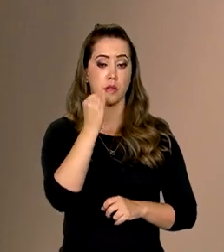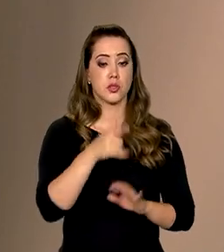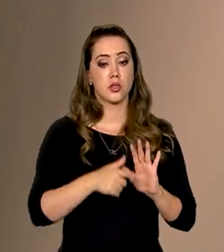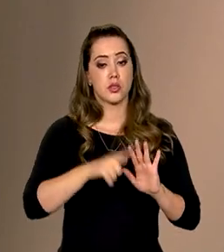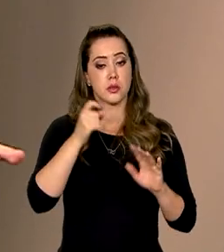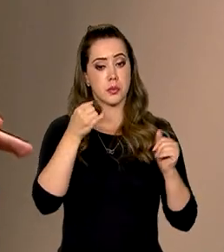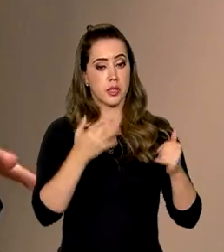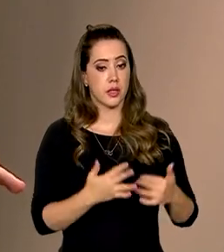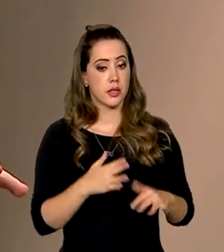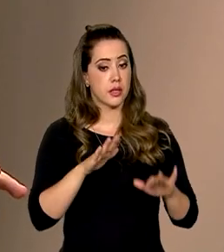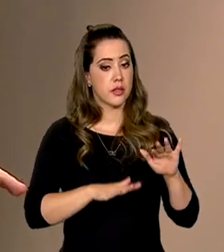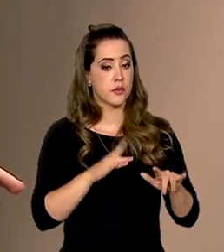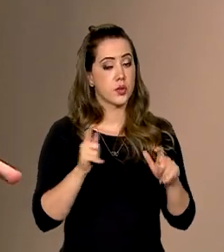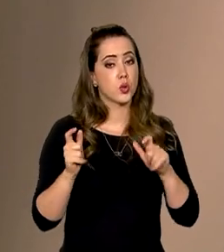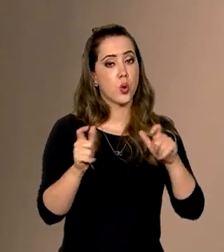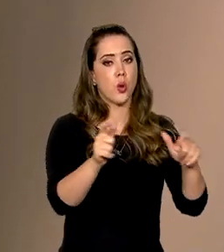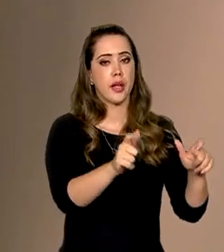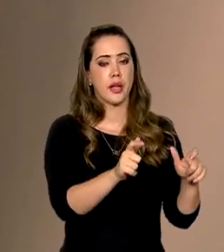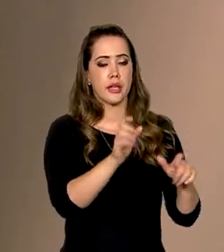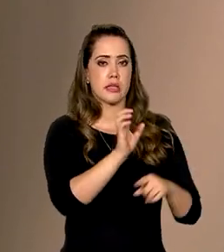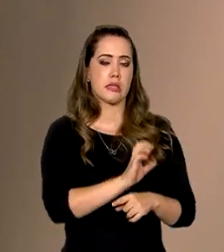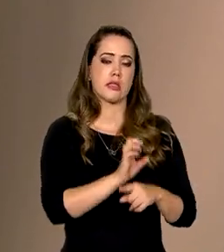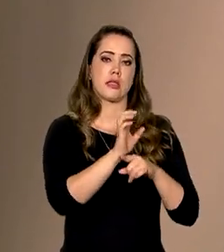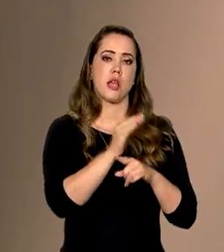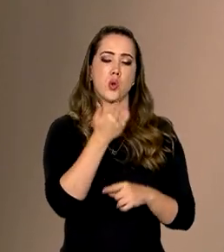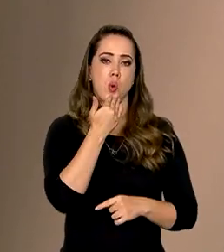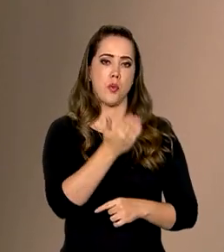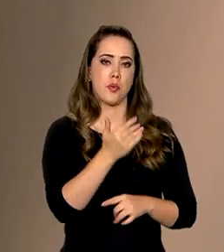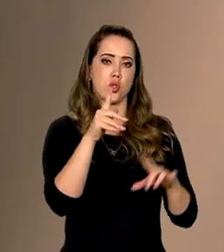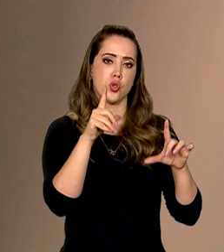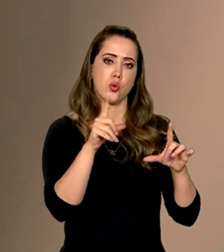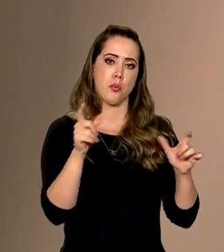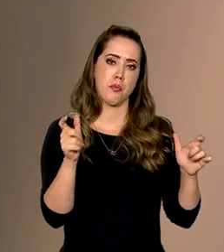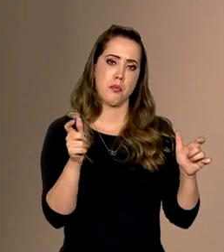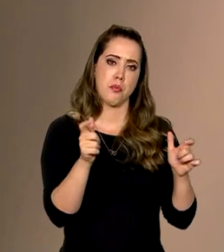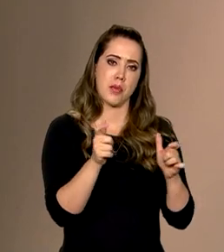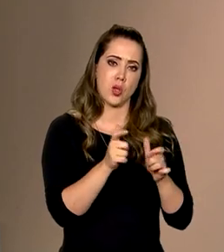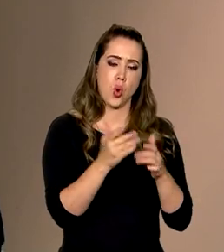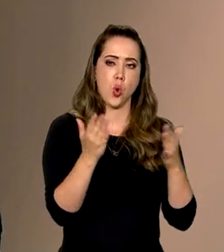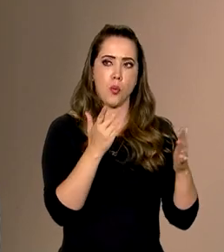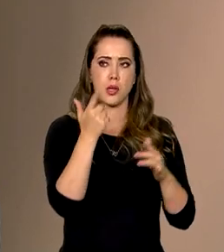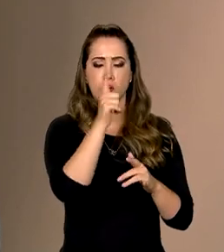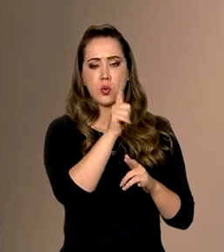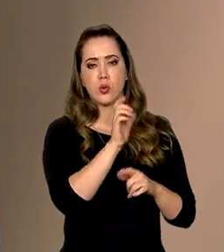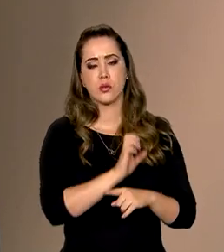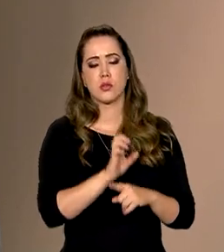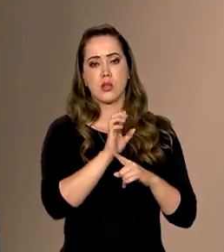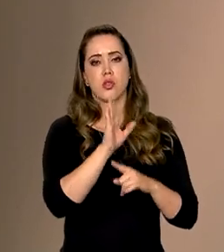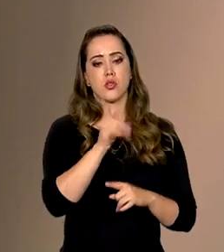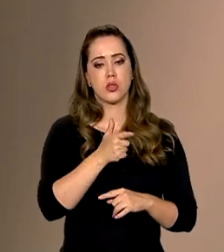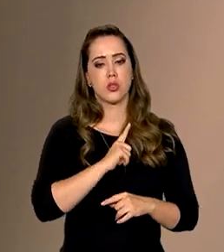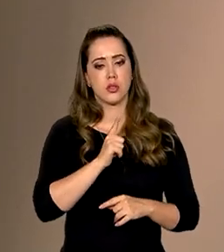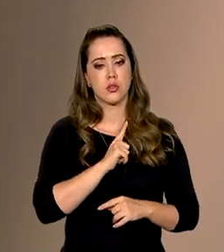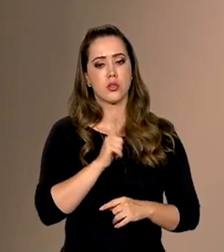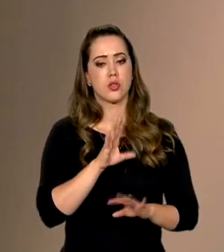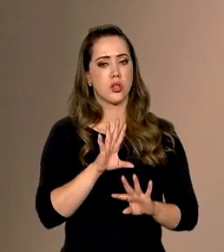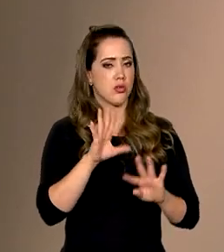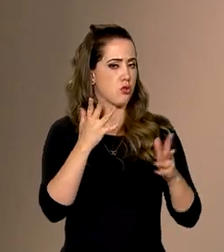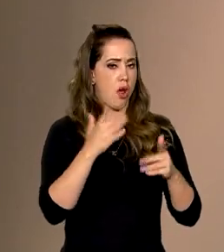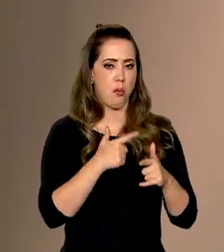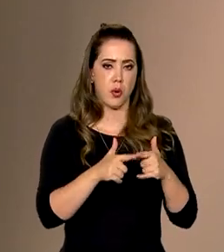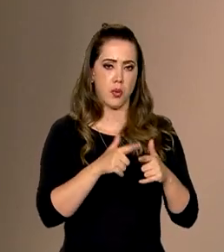anteriormente, em alguns estados, como a demanda é bem menor do que em outros, você já até tem essa situação